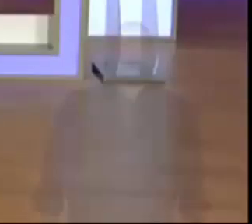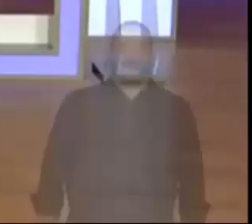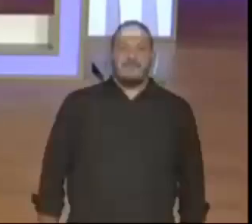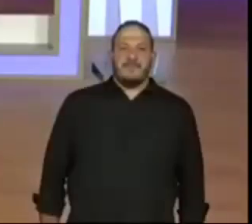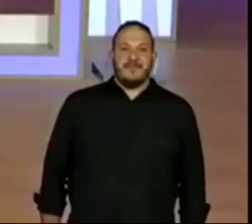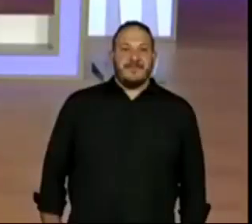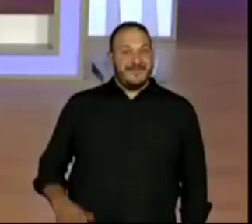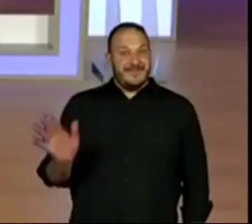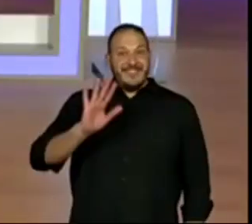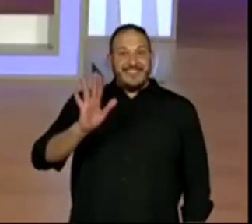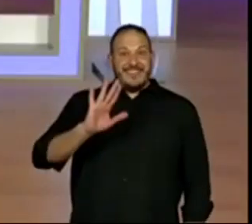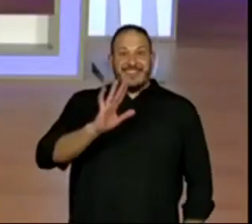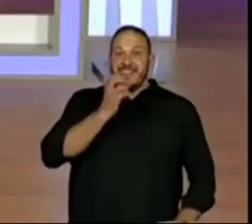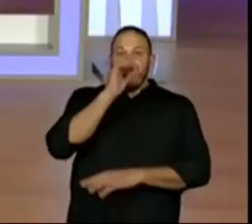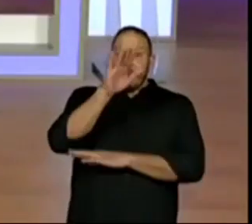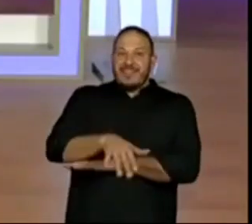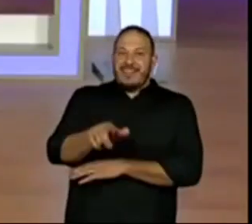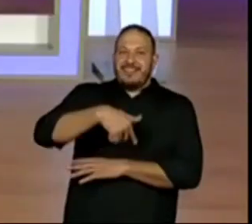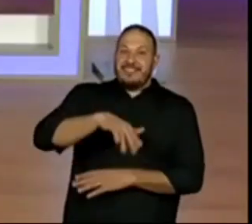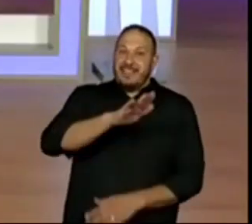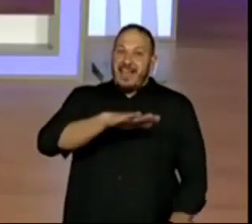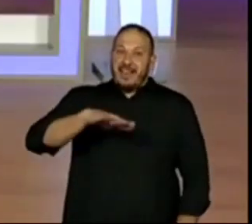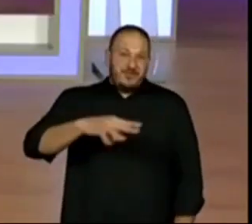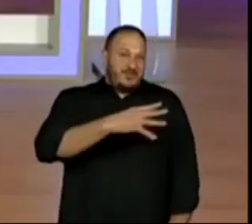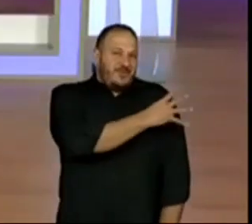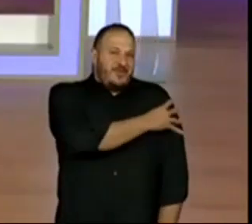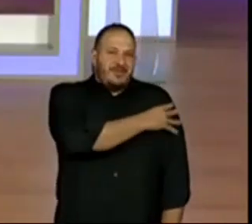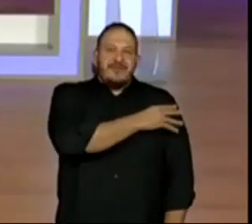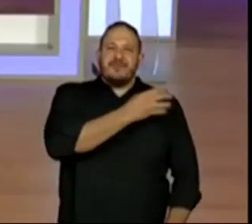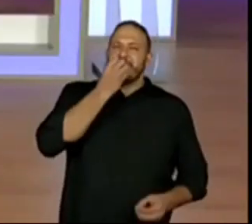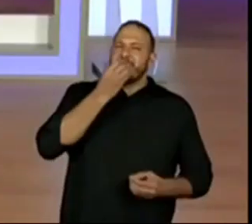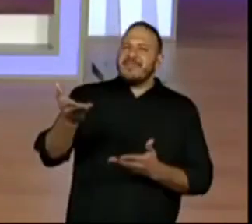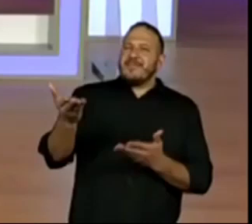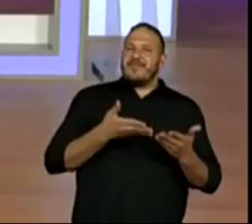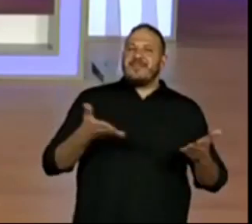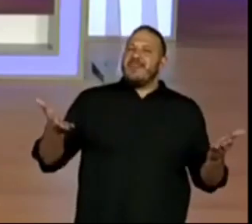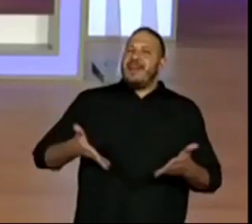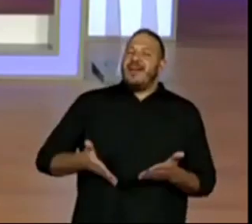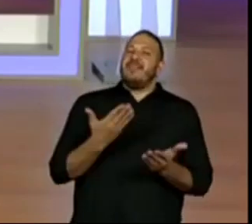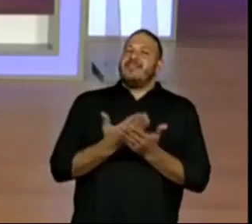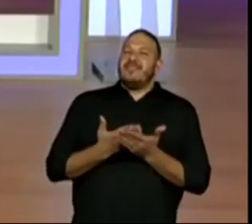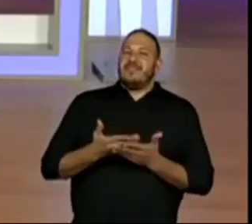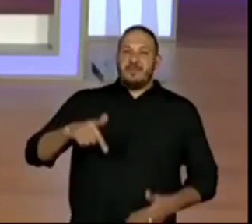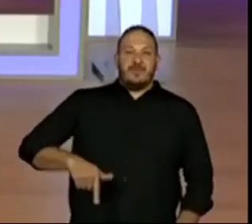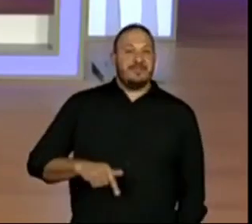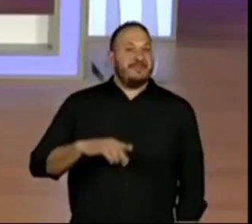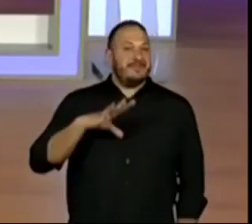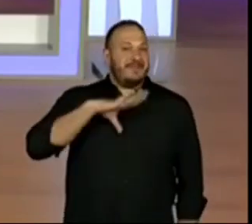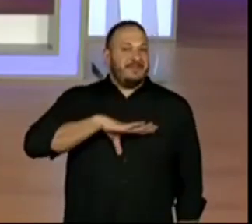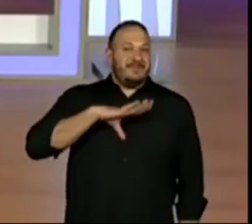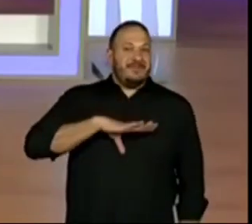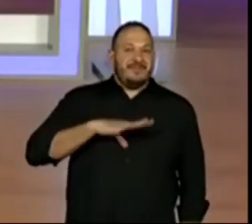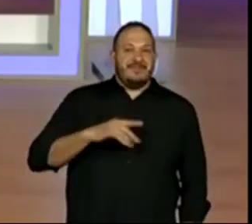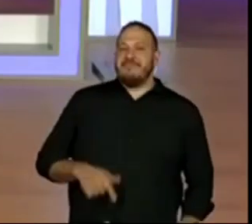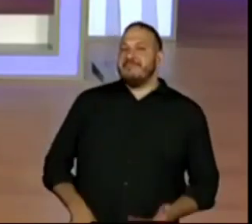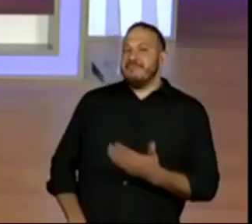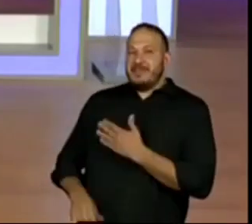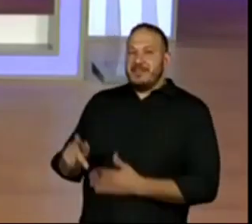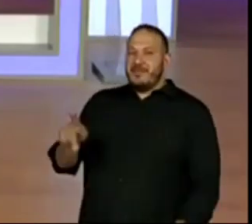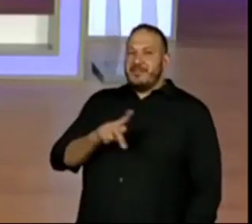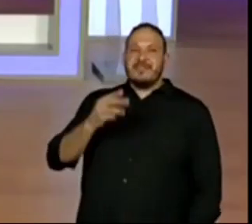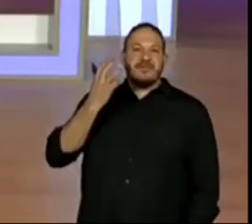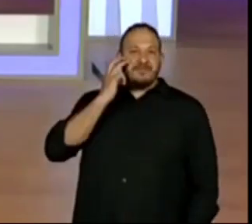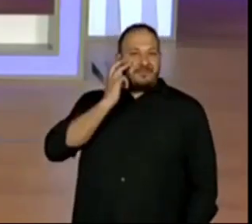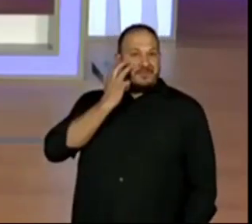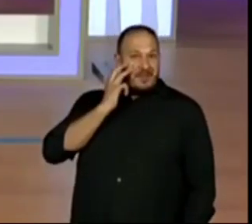Boa tarde, galerinha do quarto ano! Sejam todos muito bem-vindos à nossa aula de língua portuguesa. Eu sou a professora Regiane